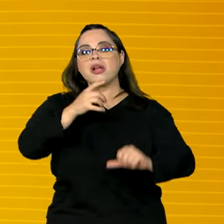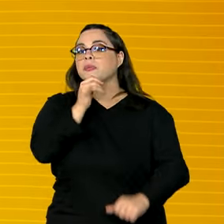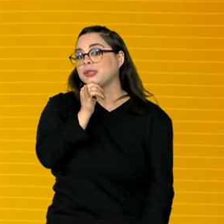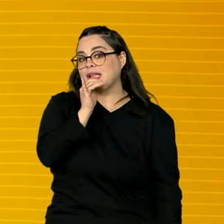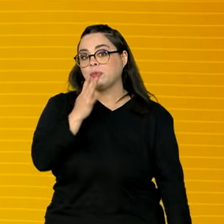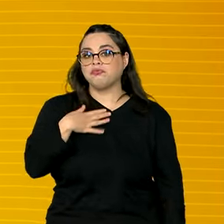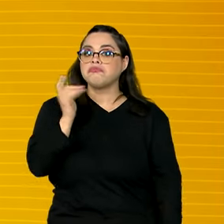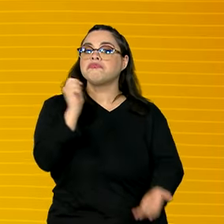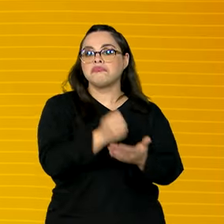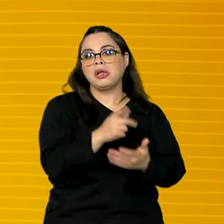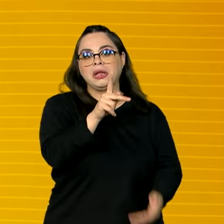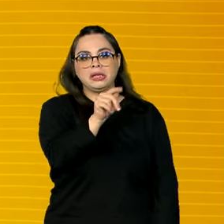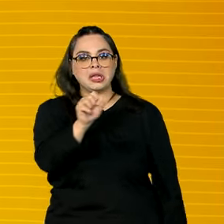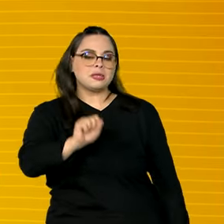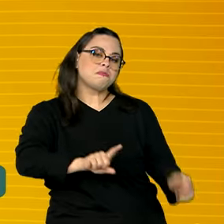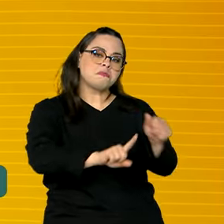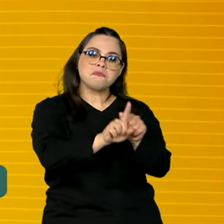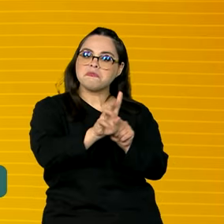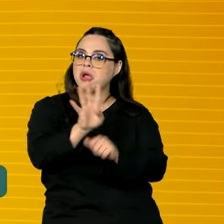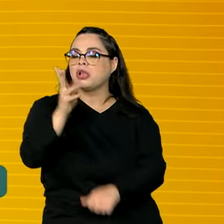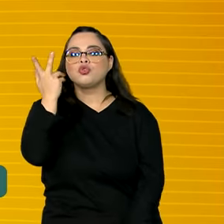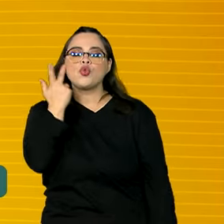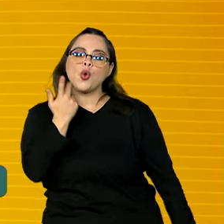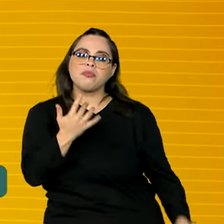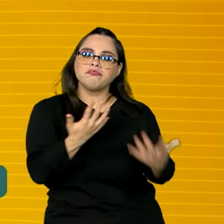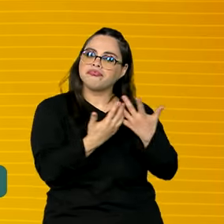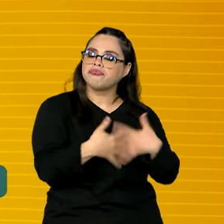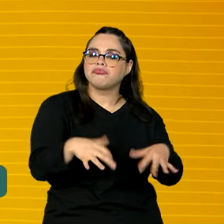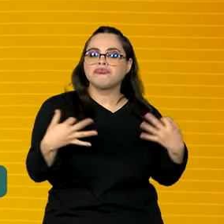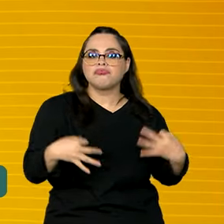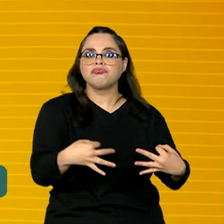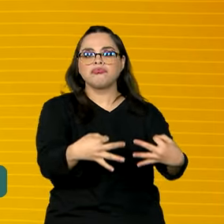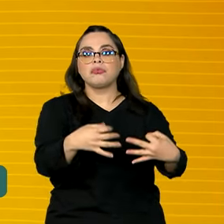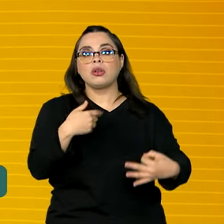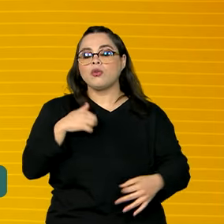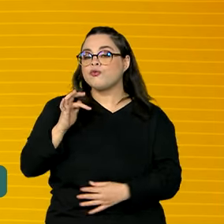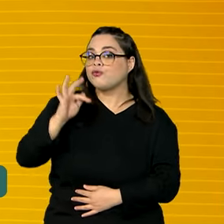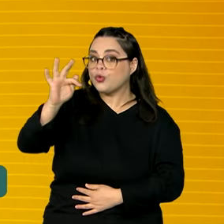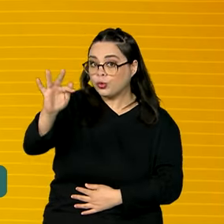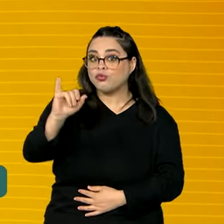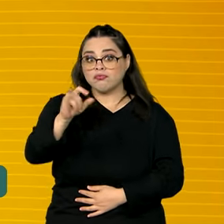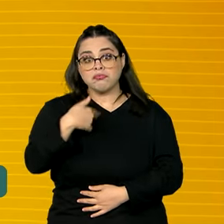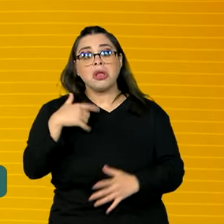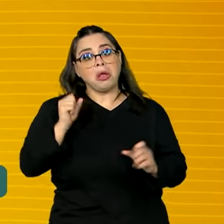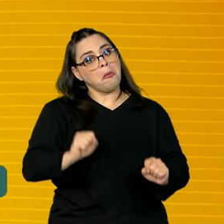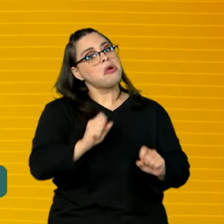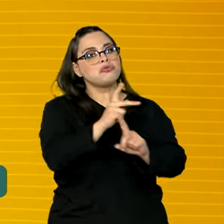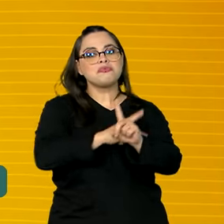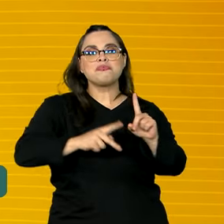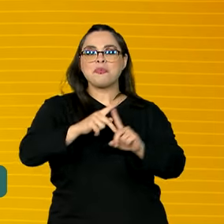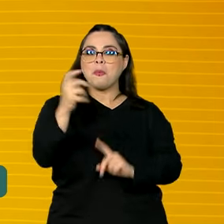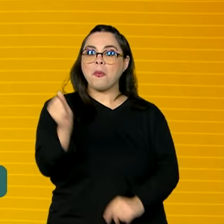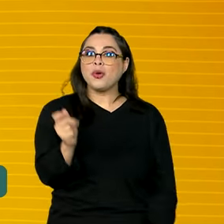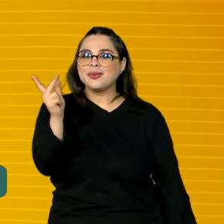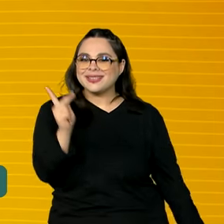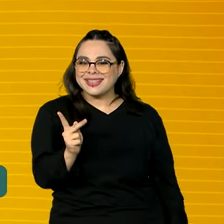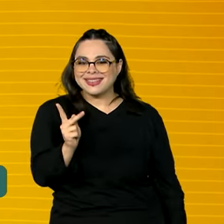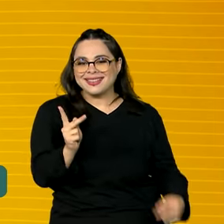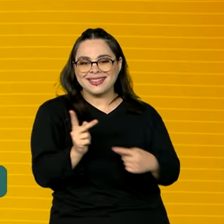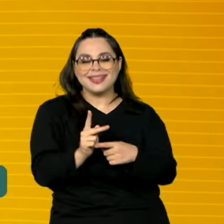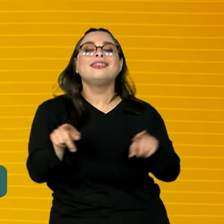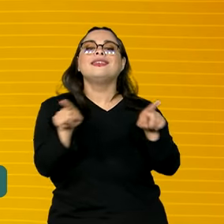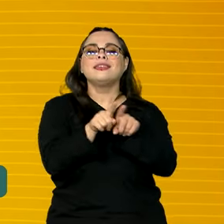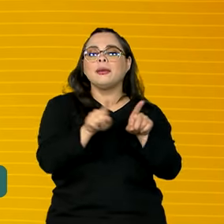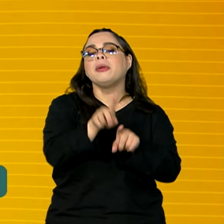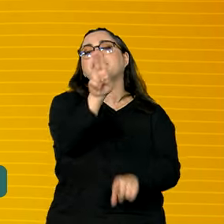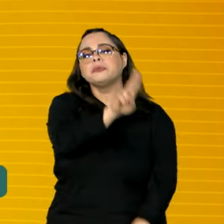meu DAS mensalmente, certinho, né? Posso, futuramente, se aposentar. E através do MEI